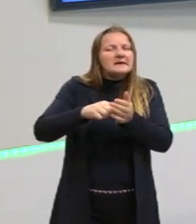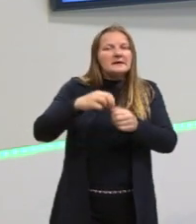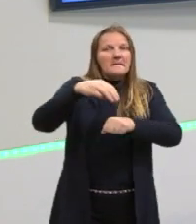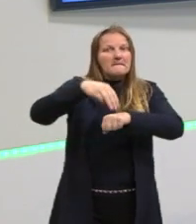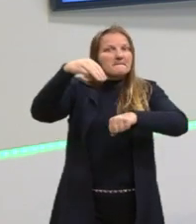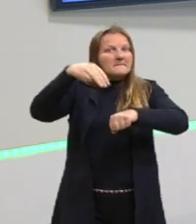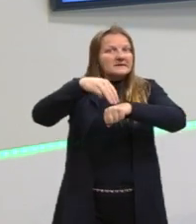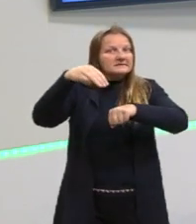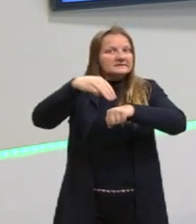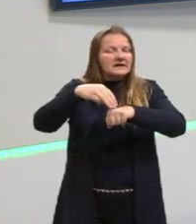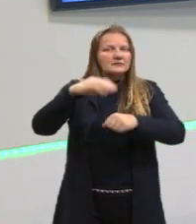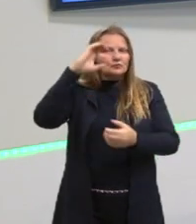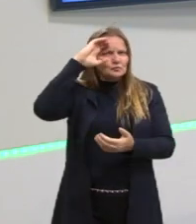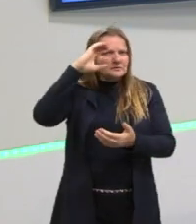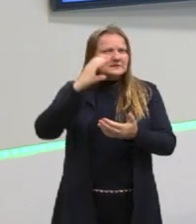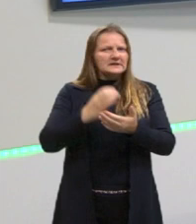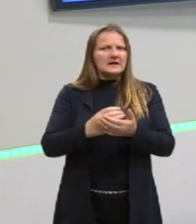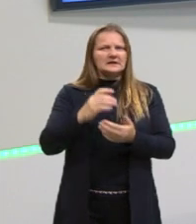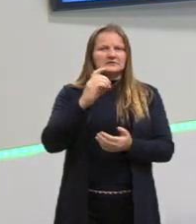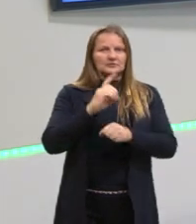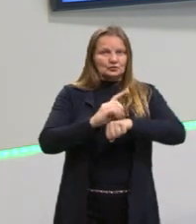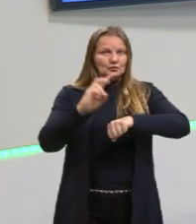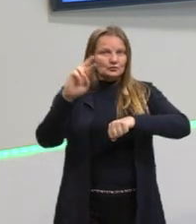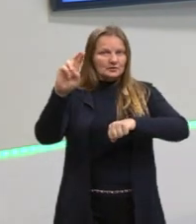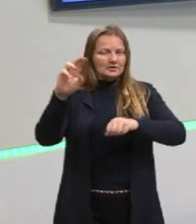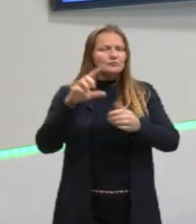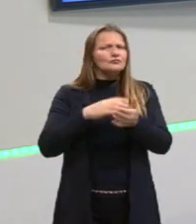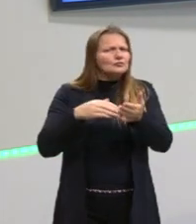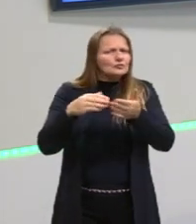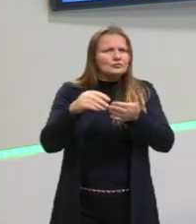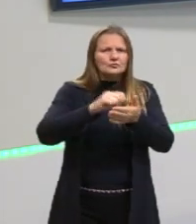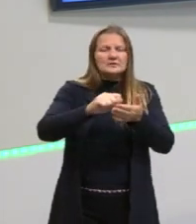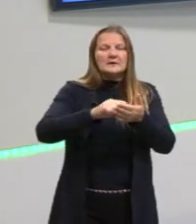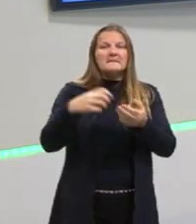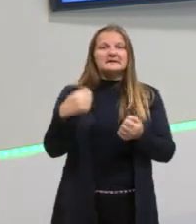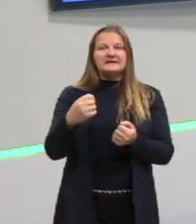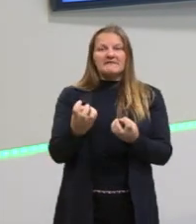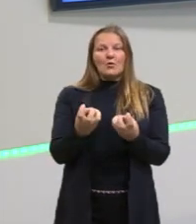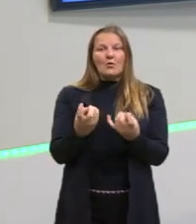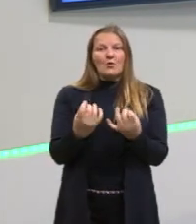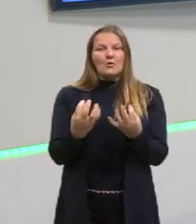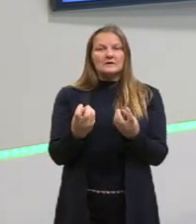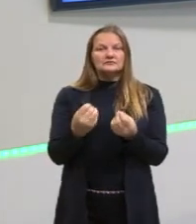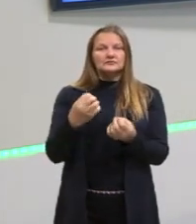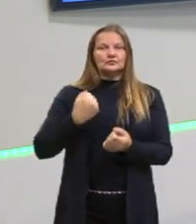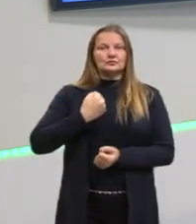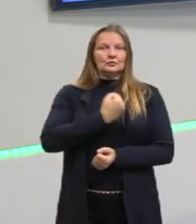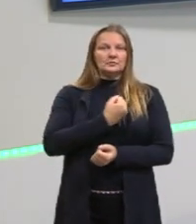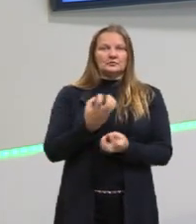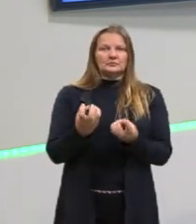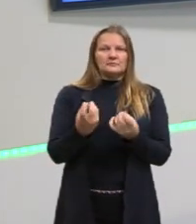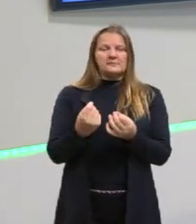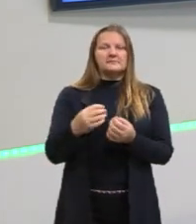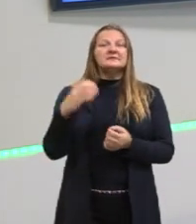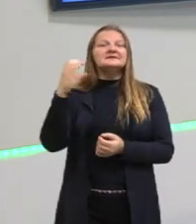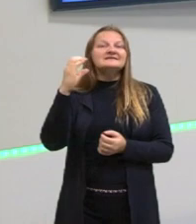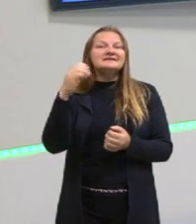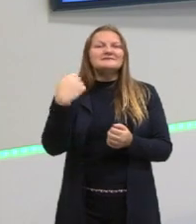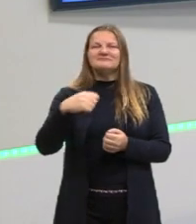primeiras teses de doutorados, era necessário ter dados quantitativos, ter números, porque a ciência